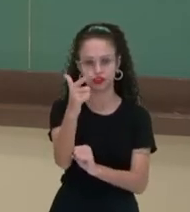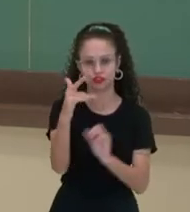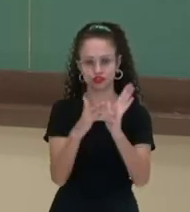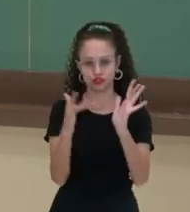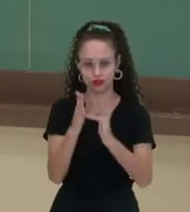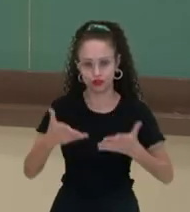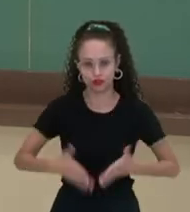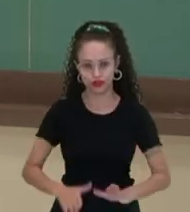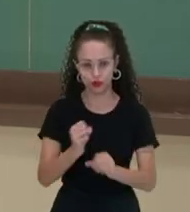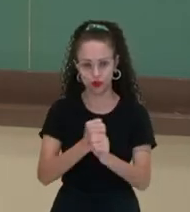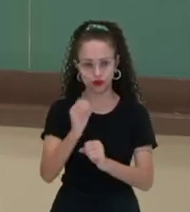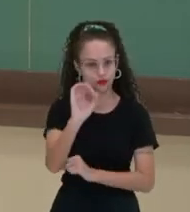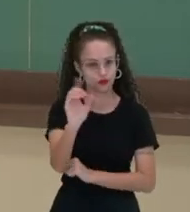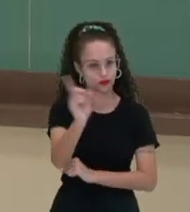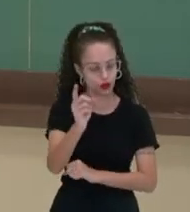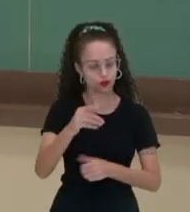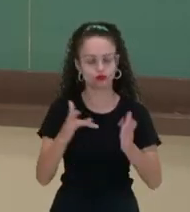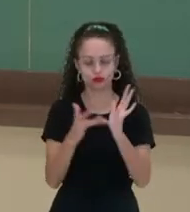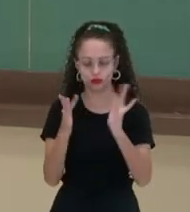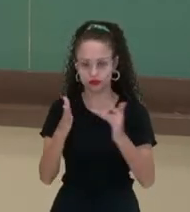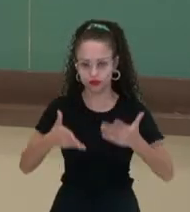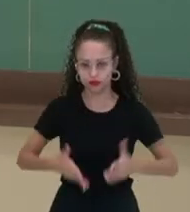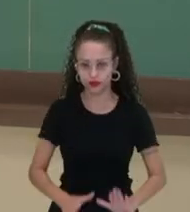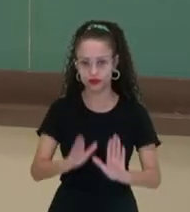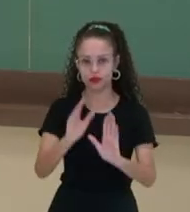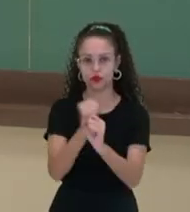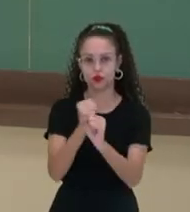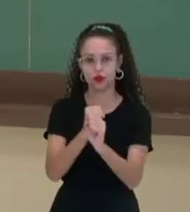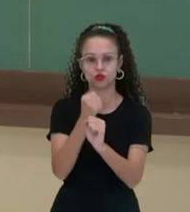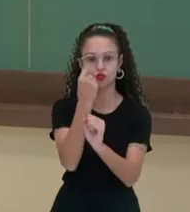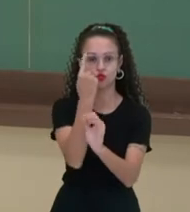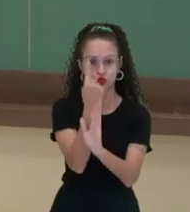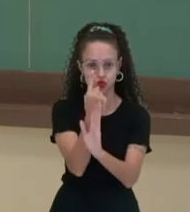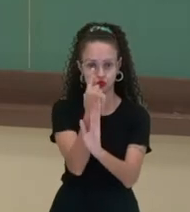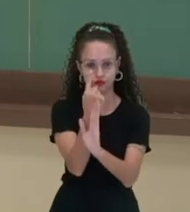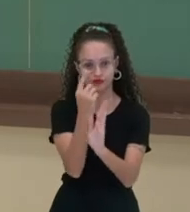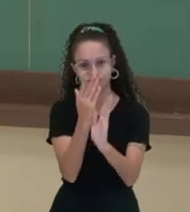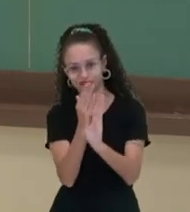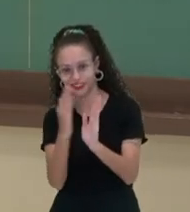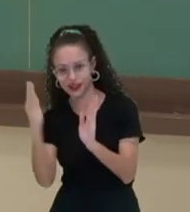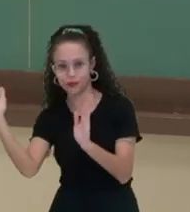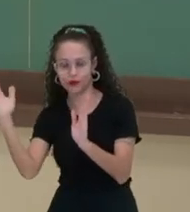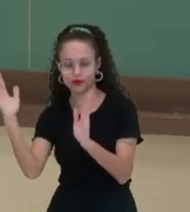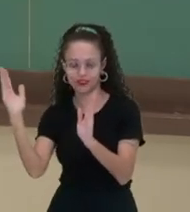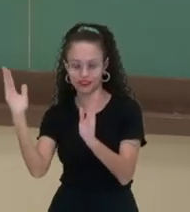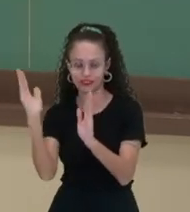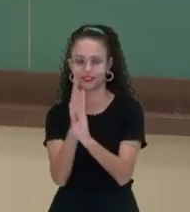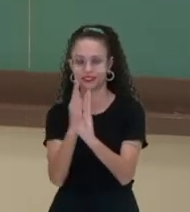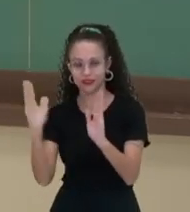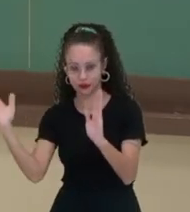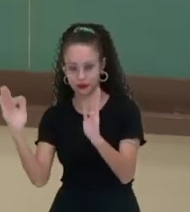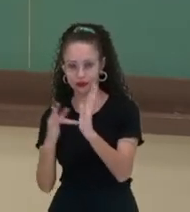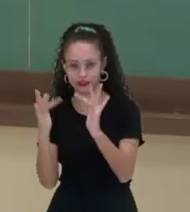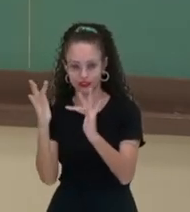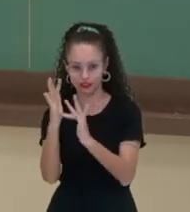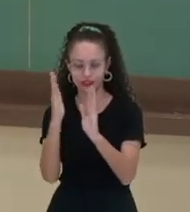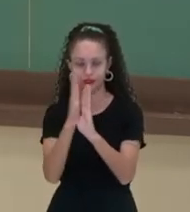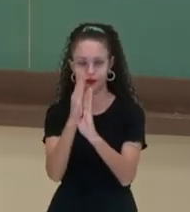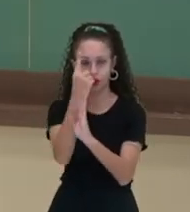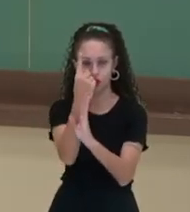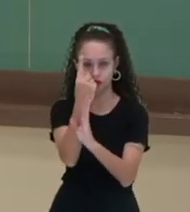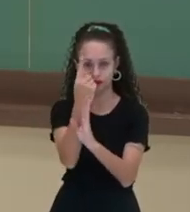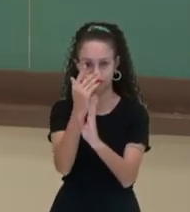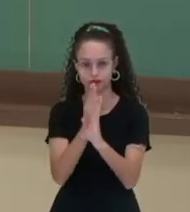nasceu no ano zero, Jesus nasceu no ano um, antes, ou melhor, depois de Cristo, ano um depois de Cristo, engraçado. Ano um,